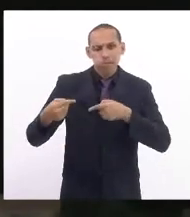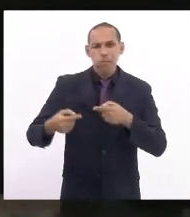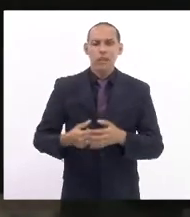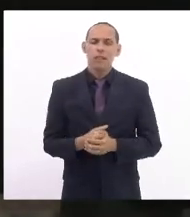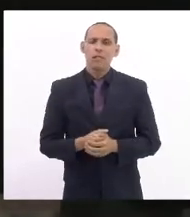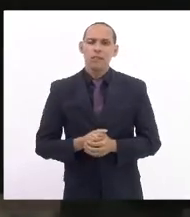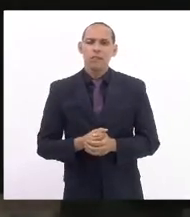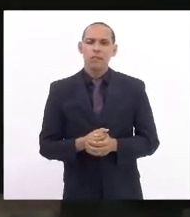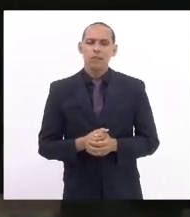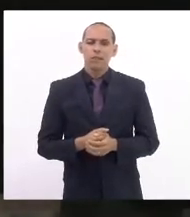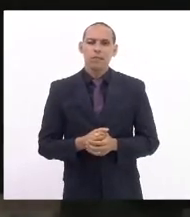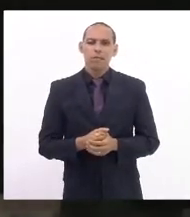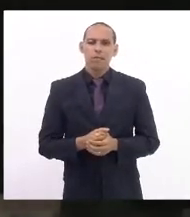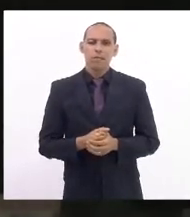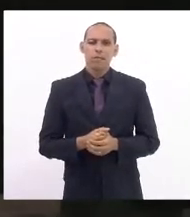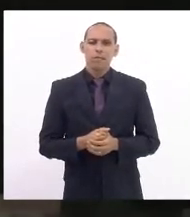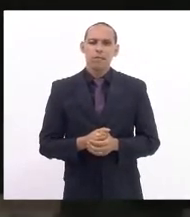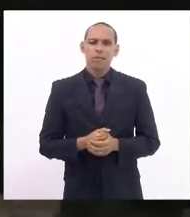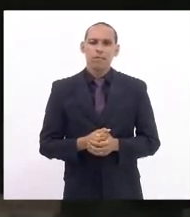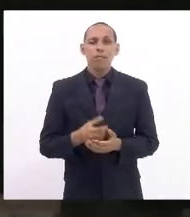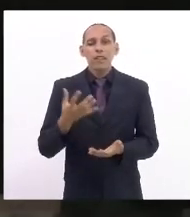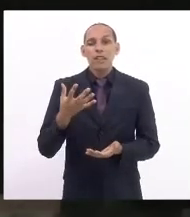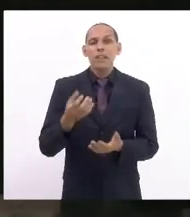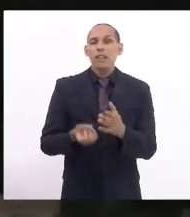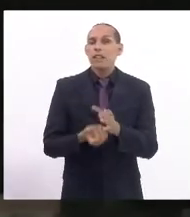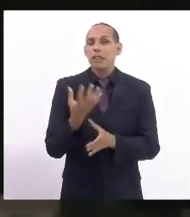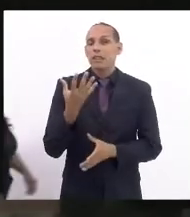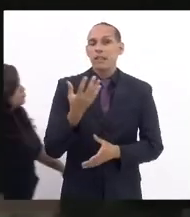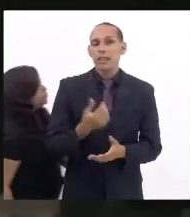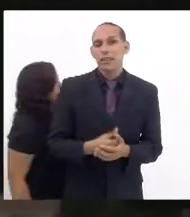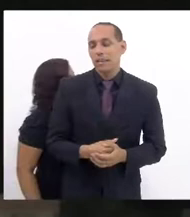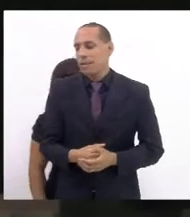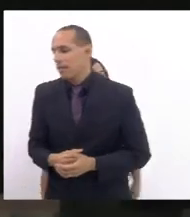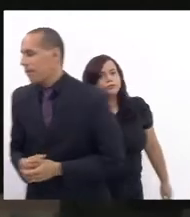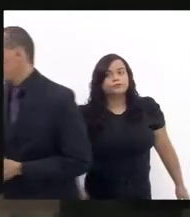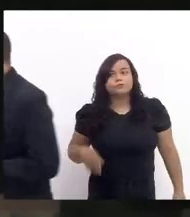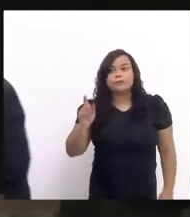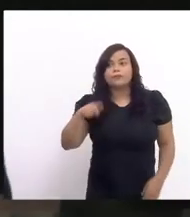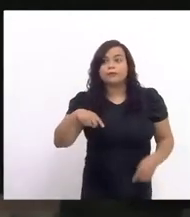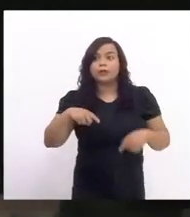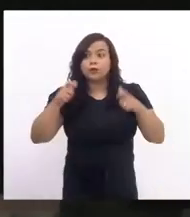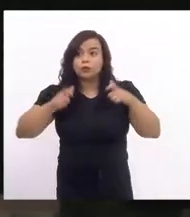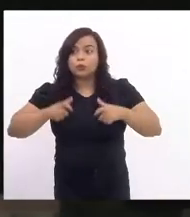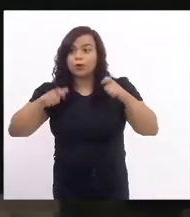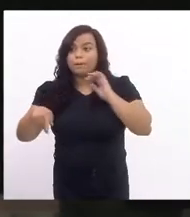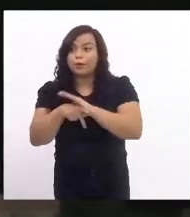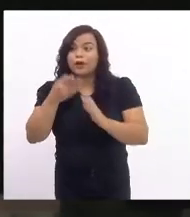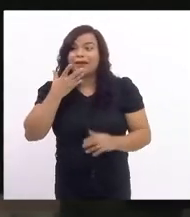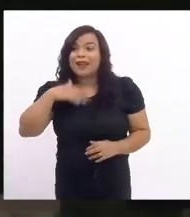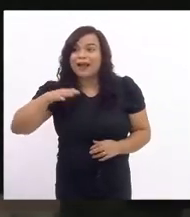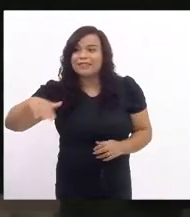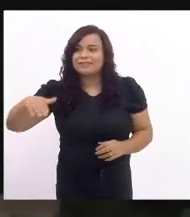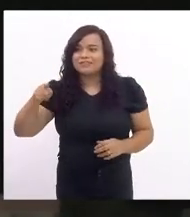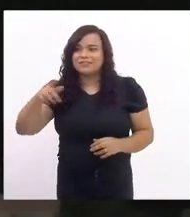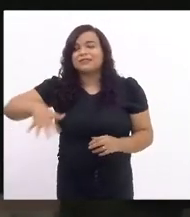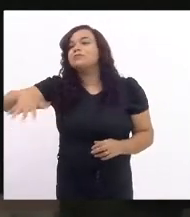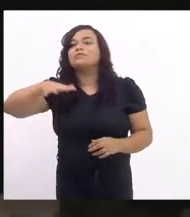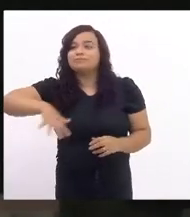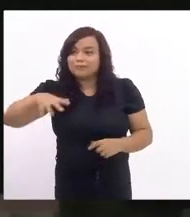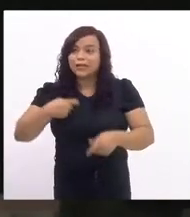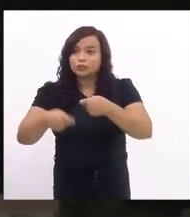que institui um espaço infantil no âmbito da administração pública